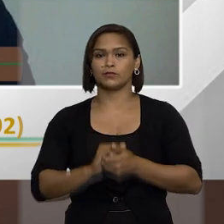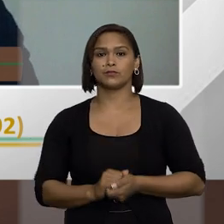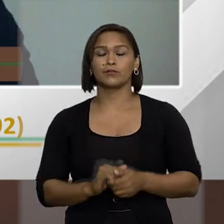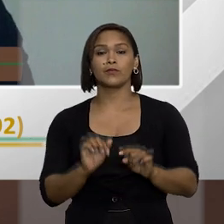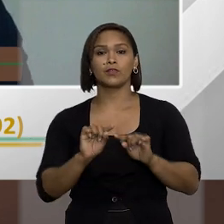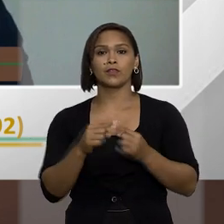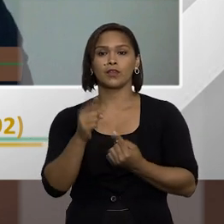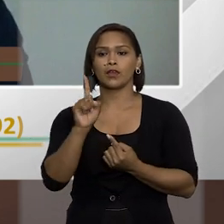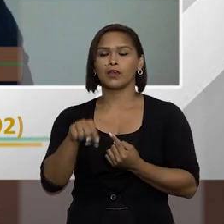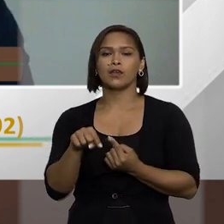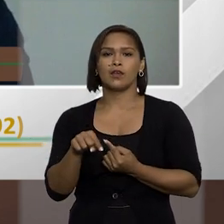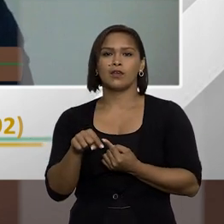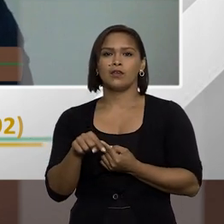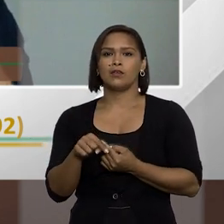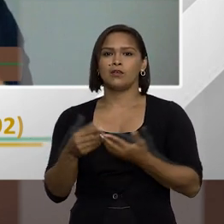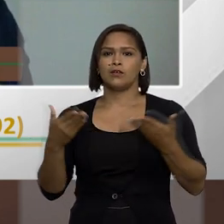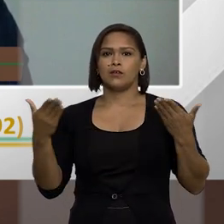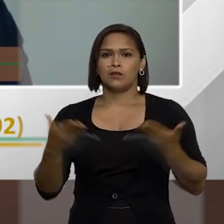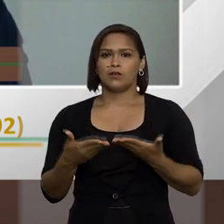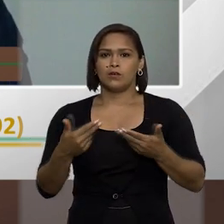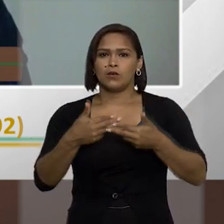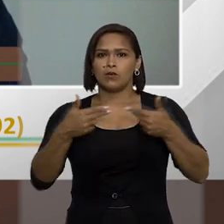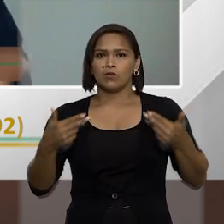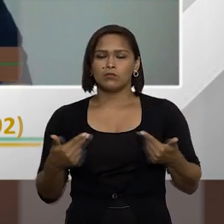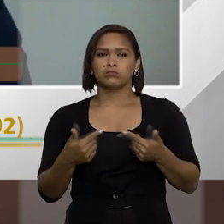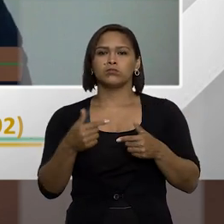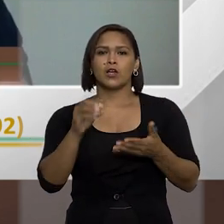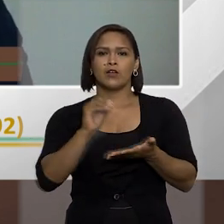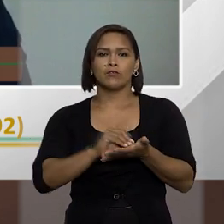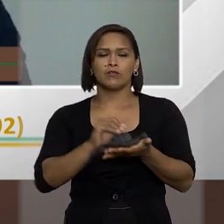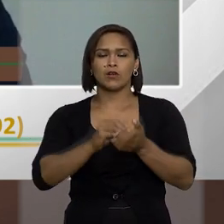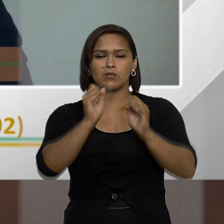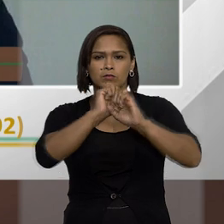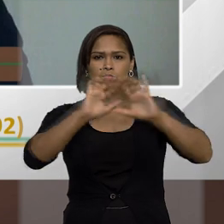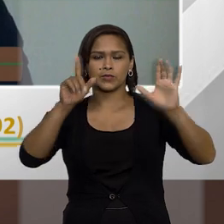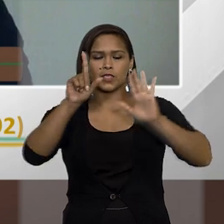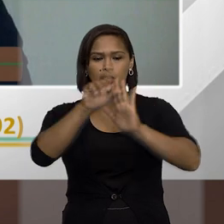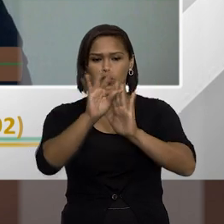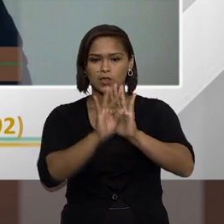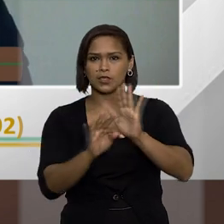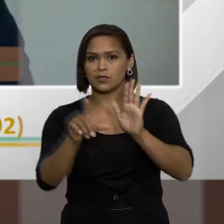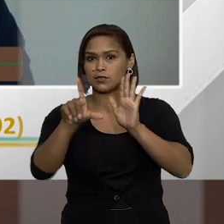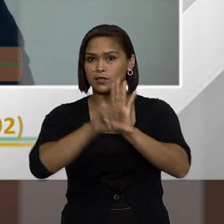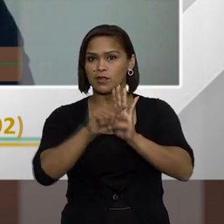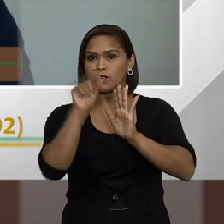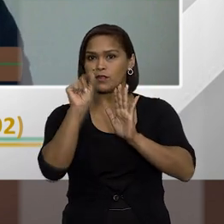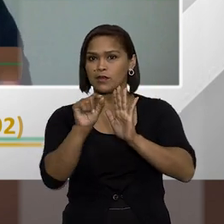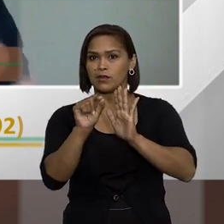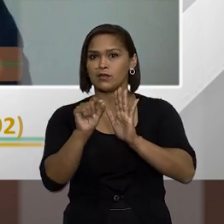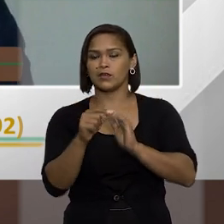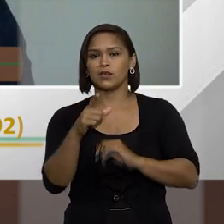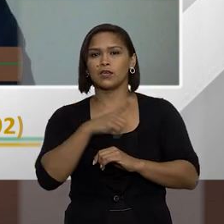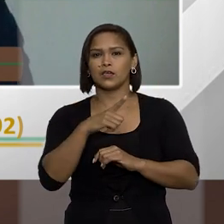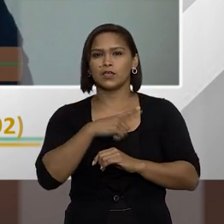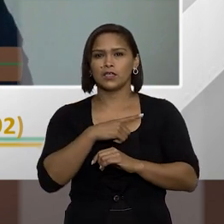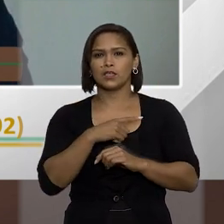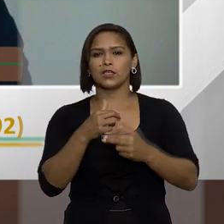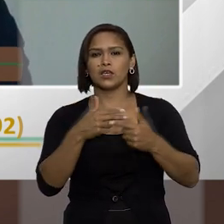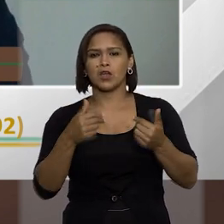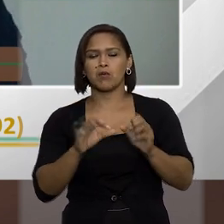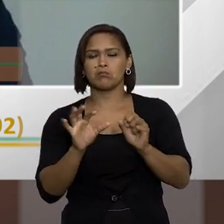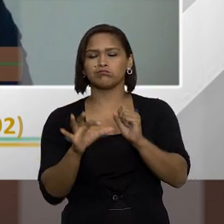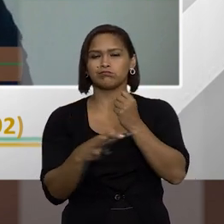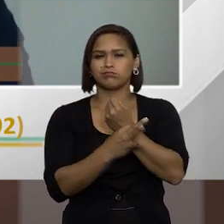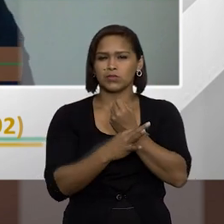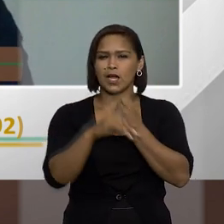né então hoje algo que não existe expressamente no texto da lei né então haveria ali uma